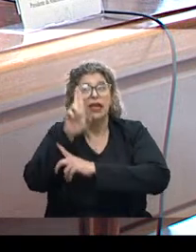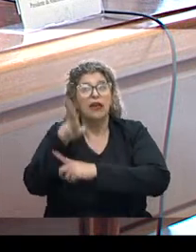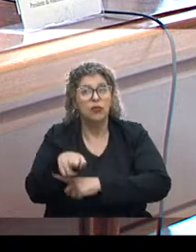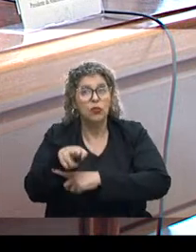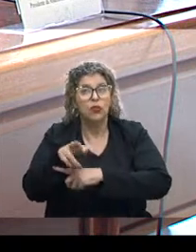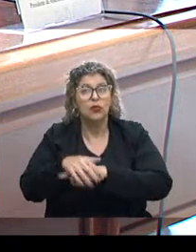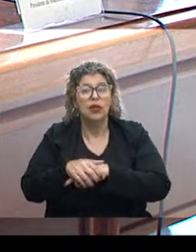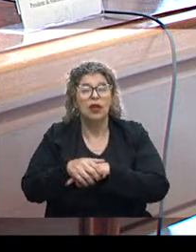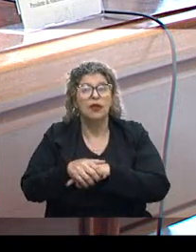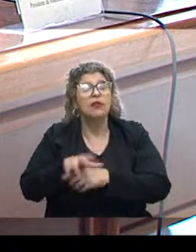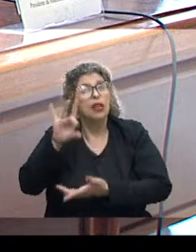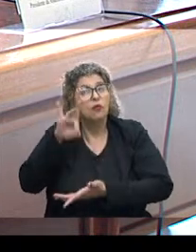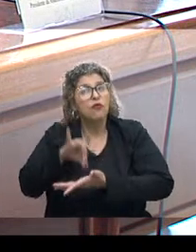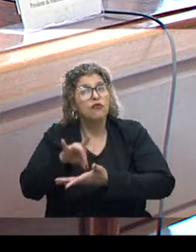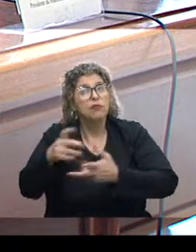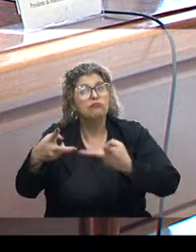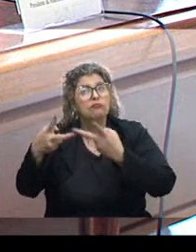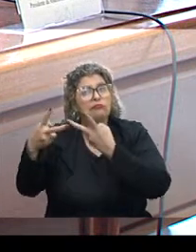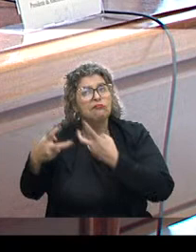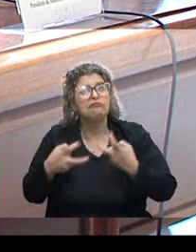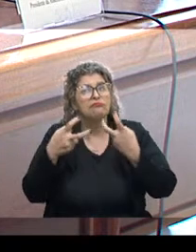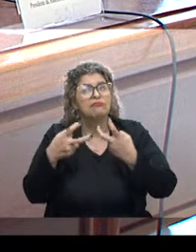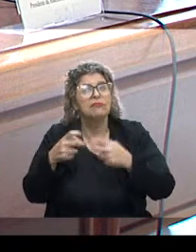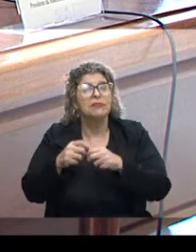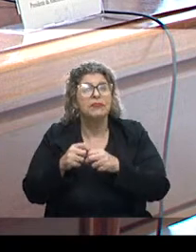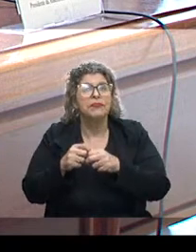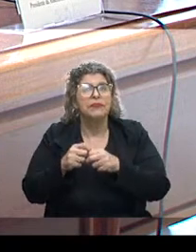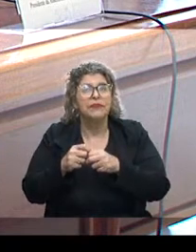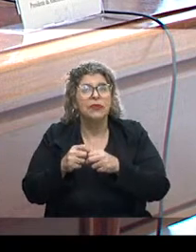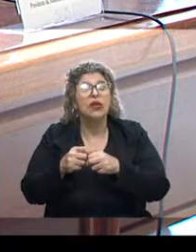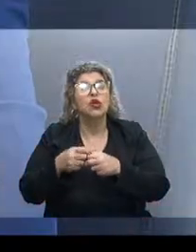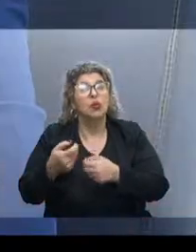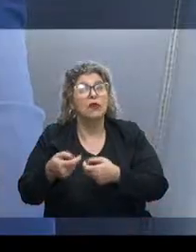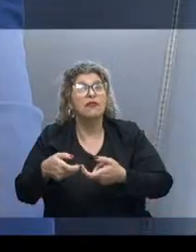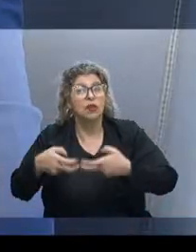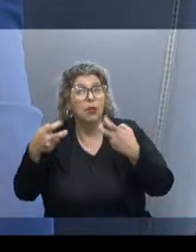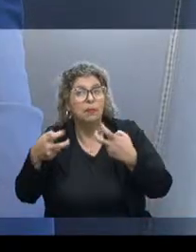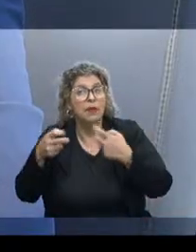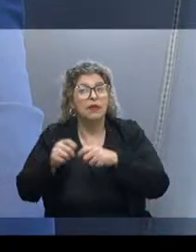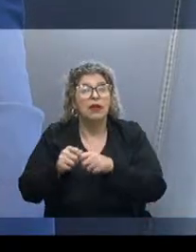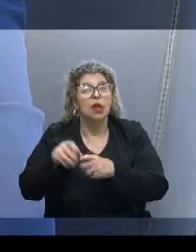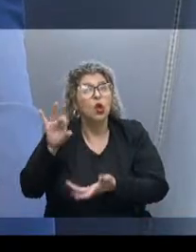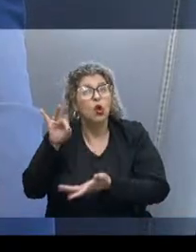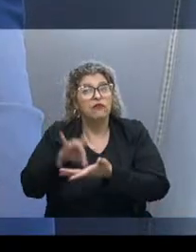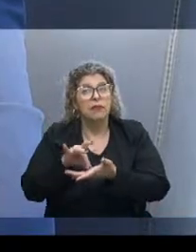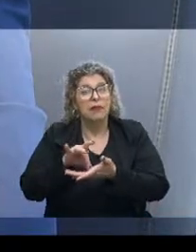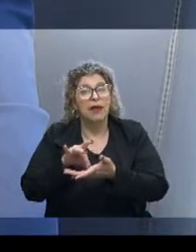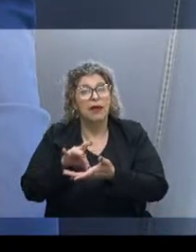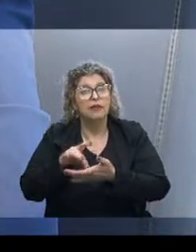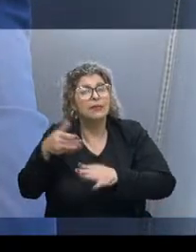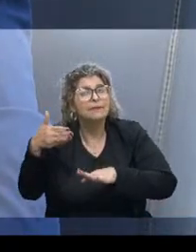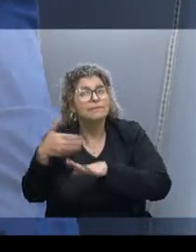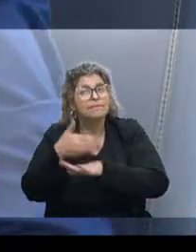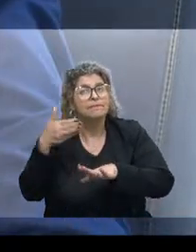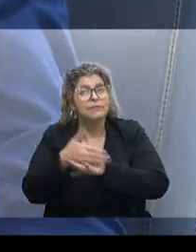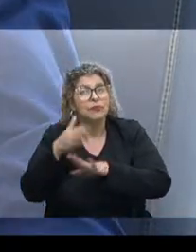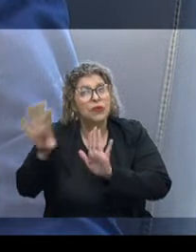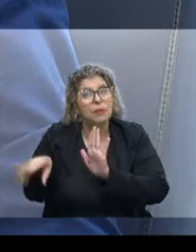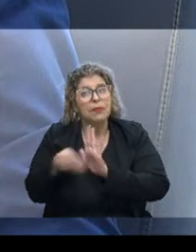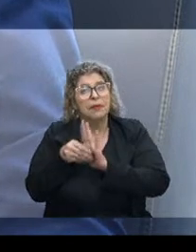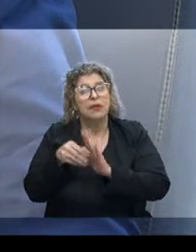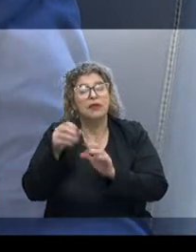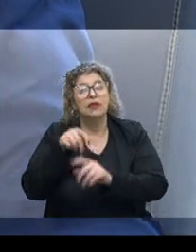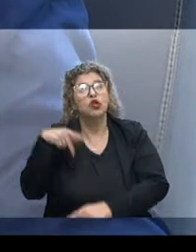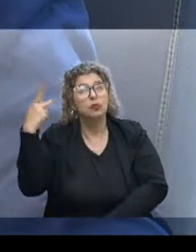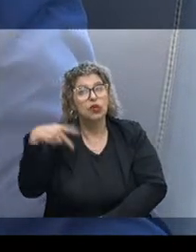ele confirma o que percebemos, e, uma vez confirmado, nos obriga a ser ainda mais efetivos na implementação de políticas